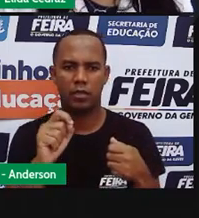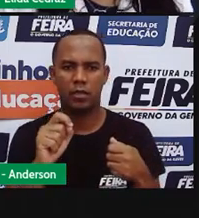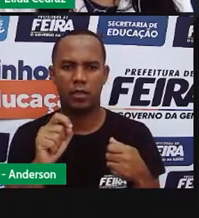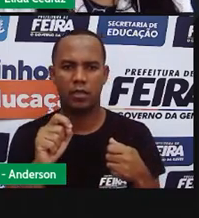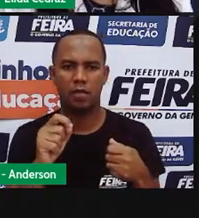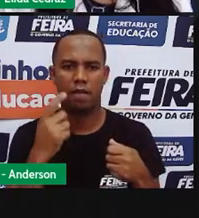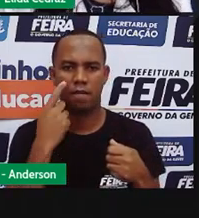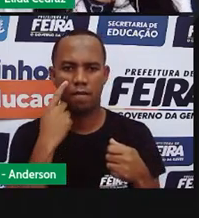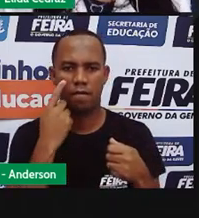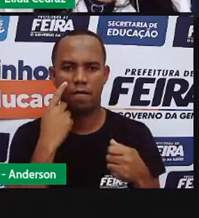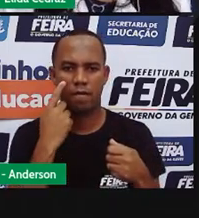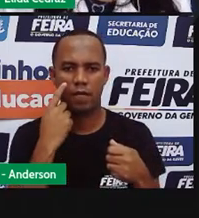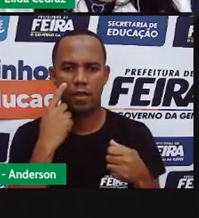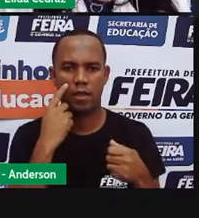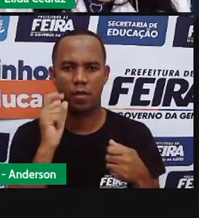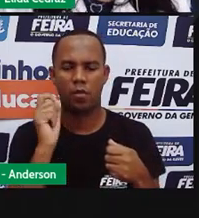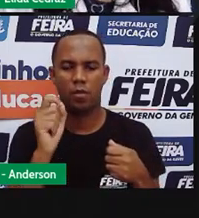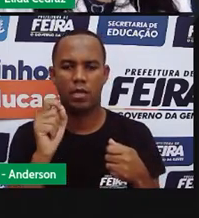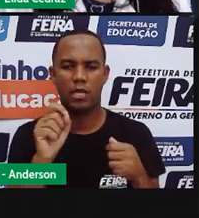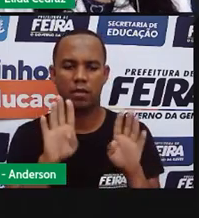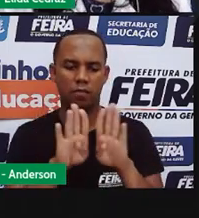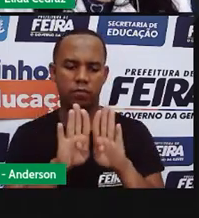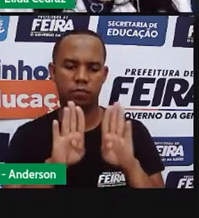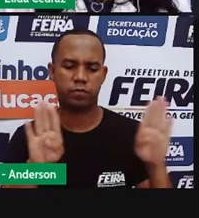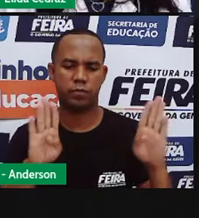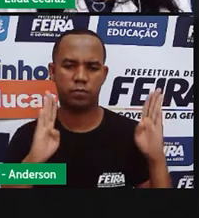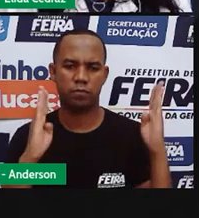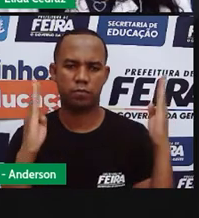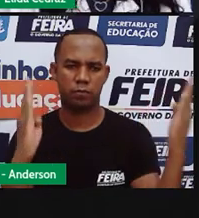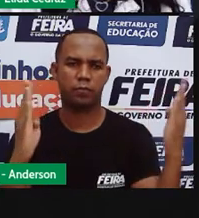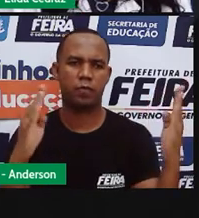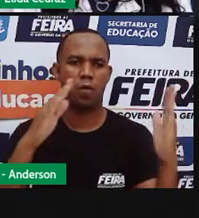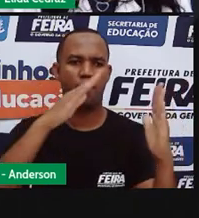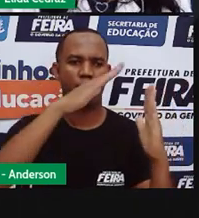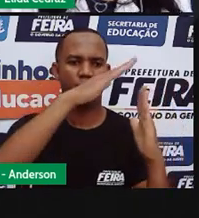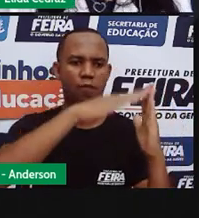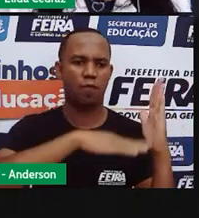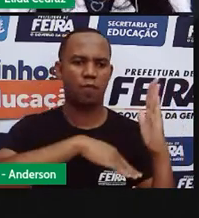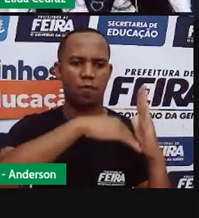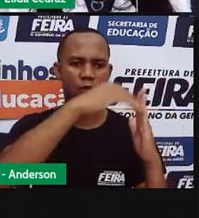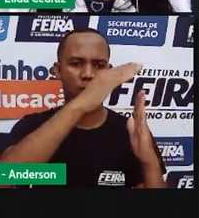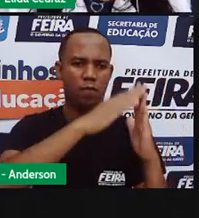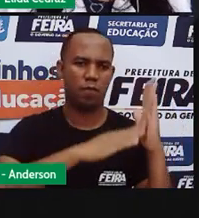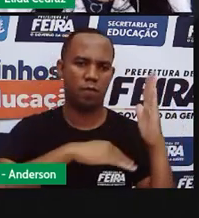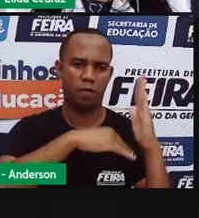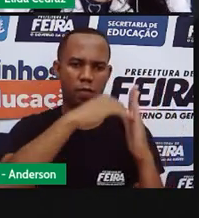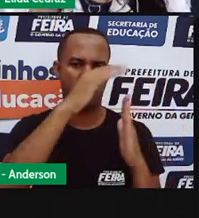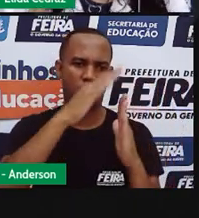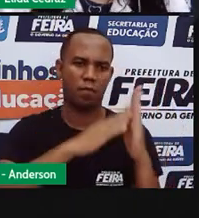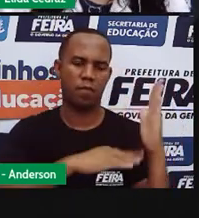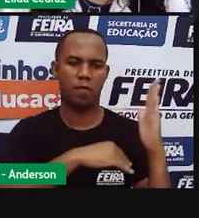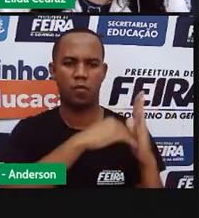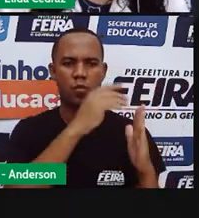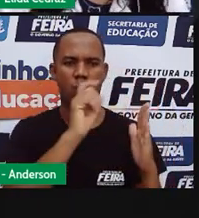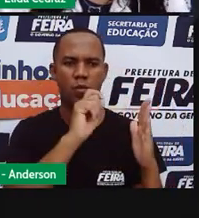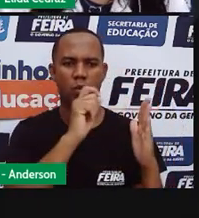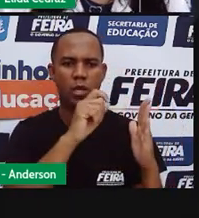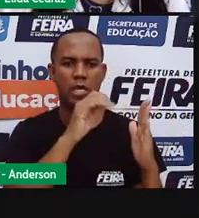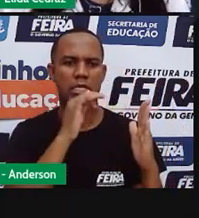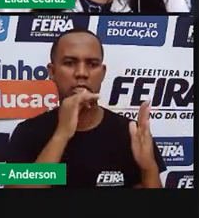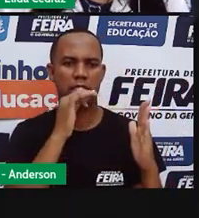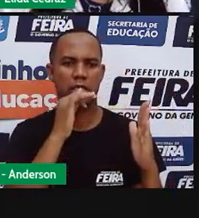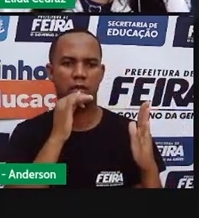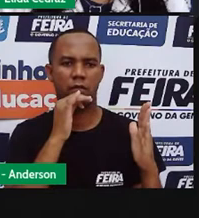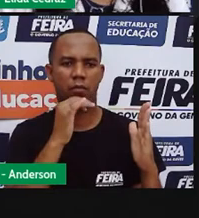A hipermeabilização é um produto que a gente vai passar na palha ou na madeira para impedir